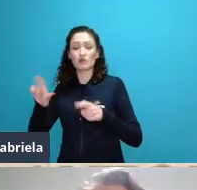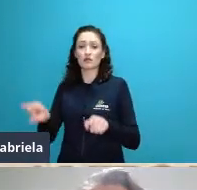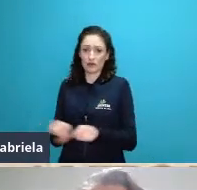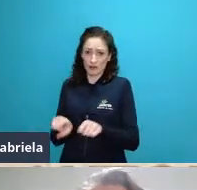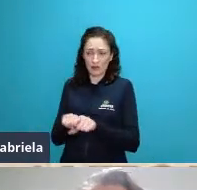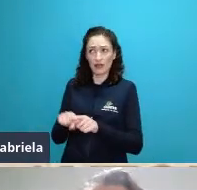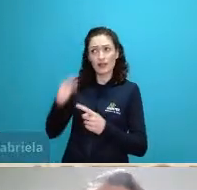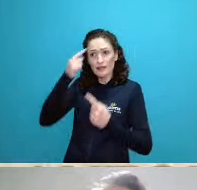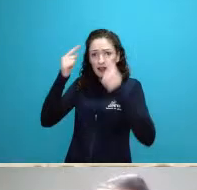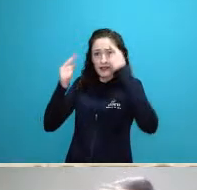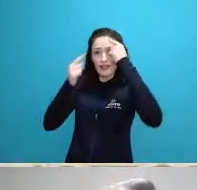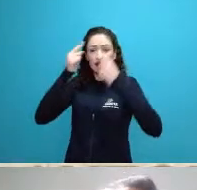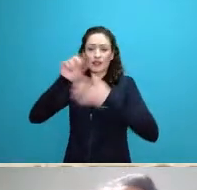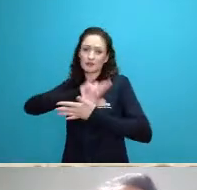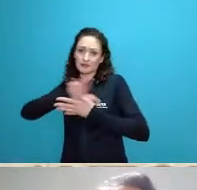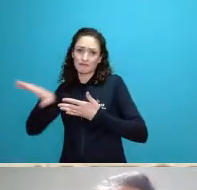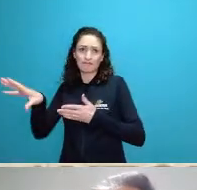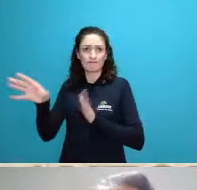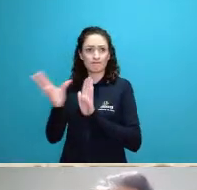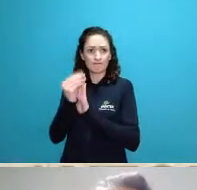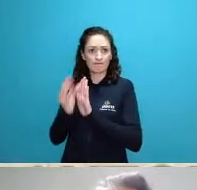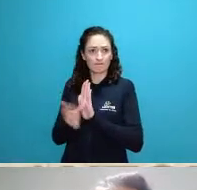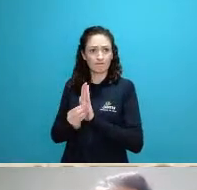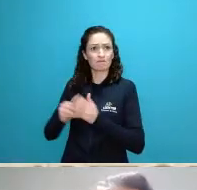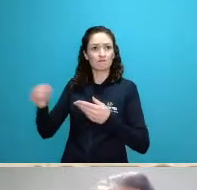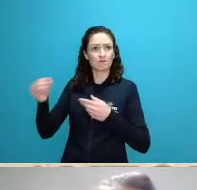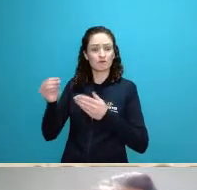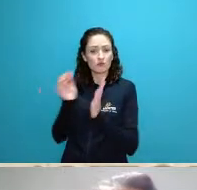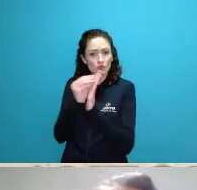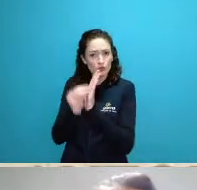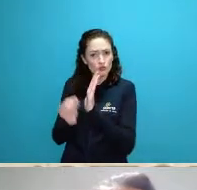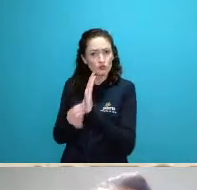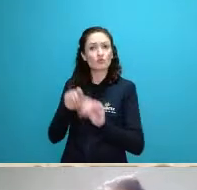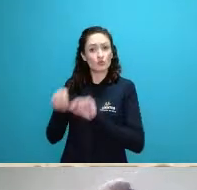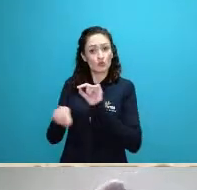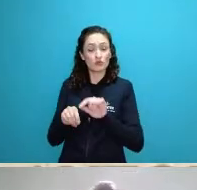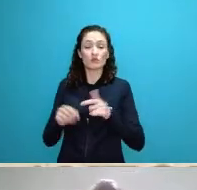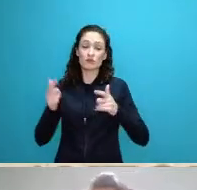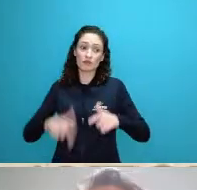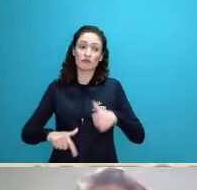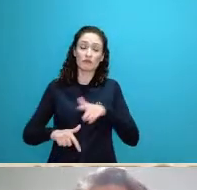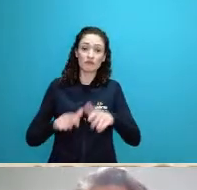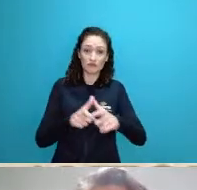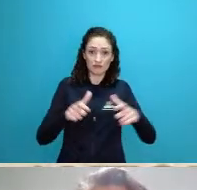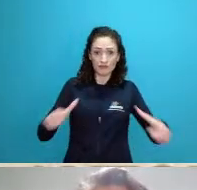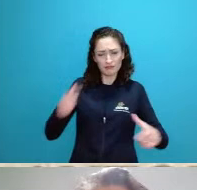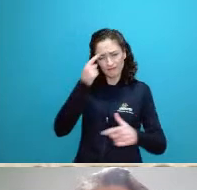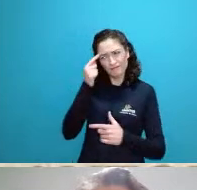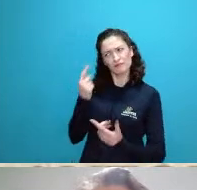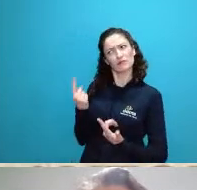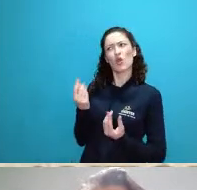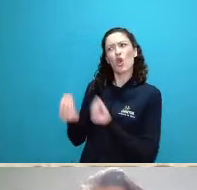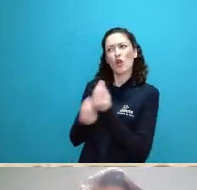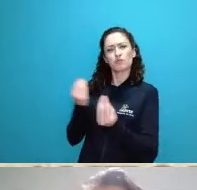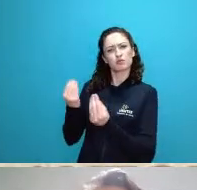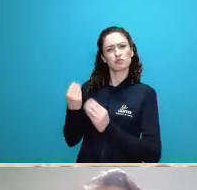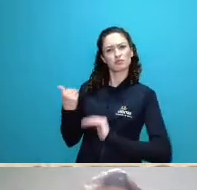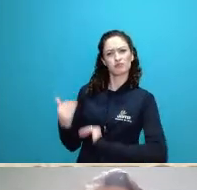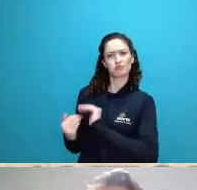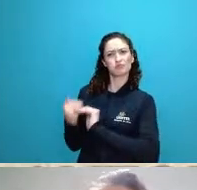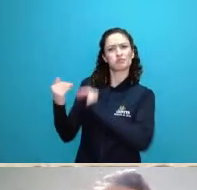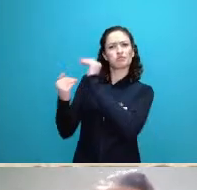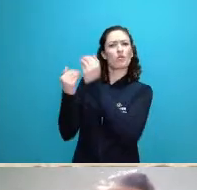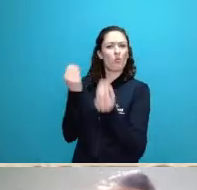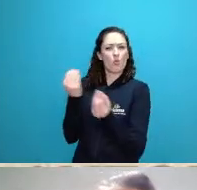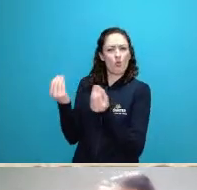e aí o pessoal estava muito mais interessado em entender como que a evolução estava acontecendo e toda a pesquisa